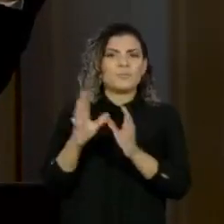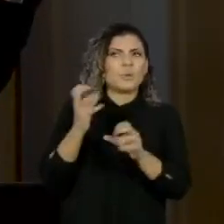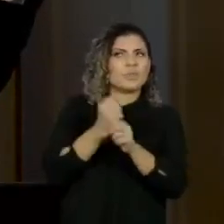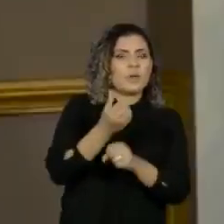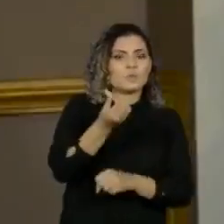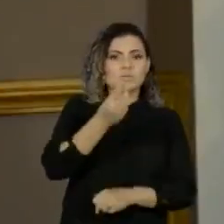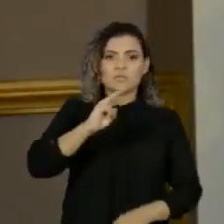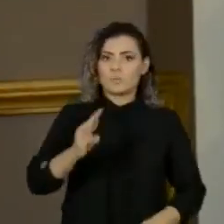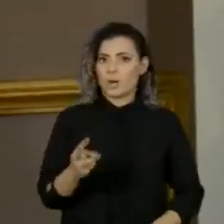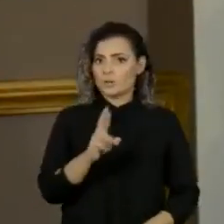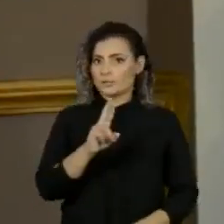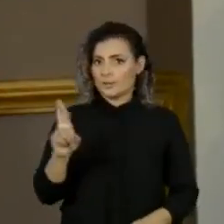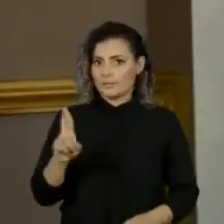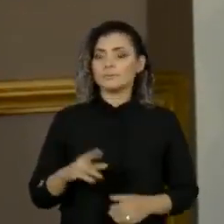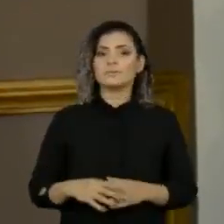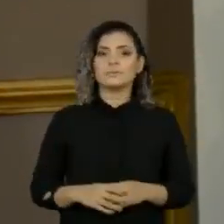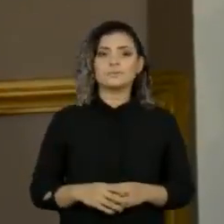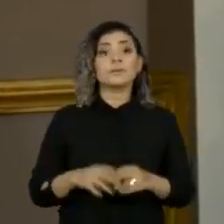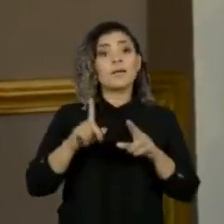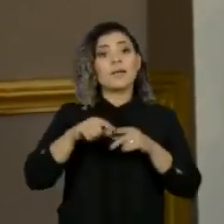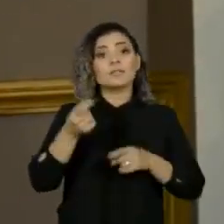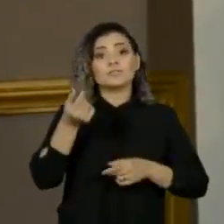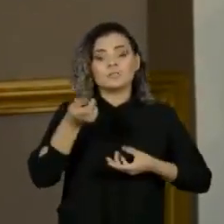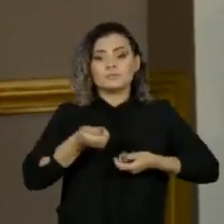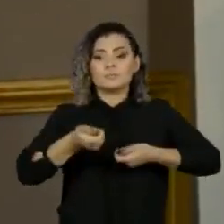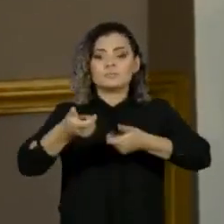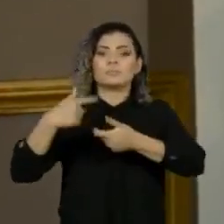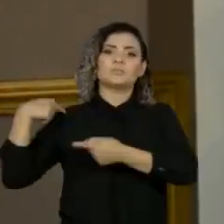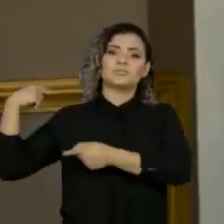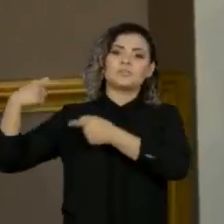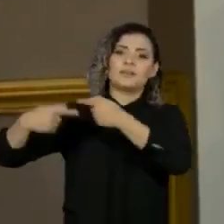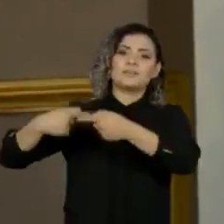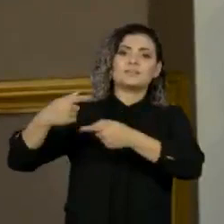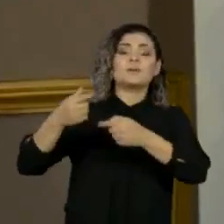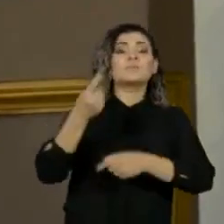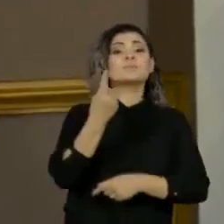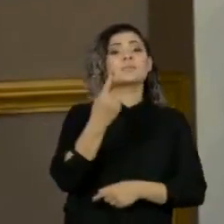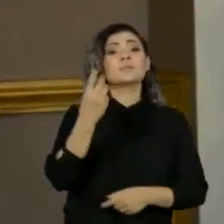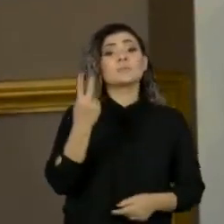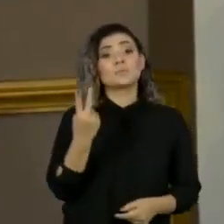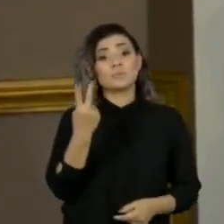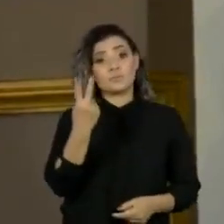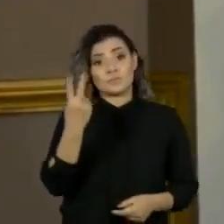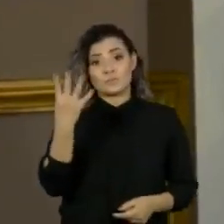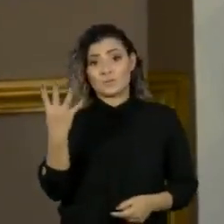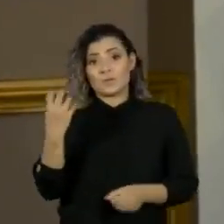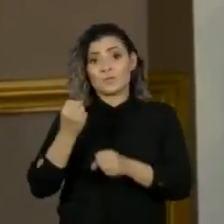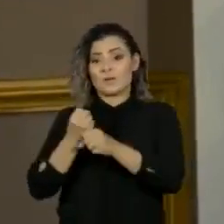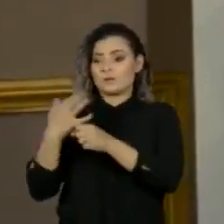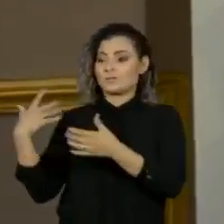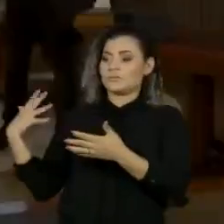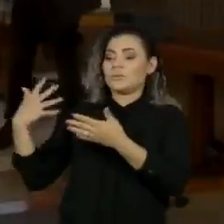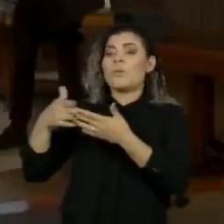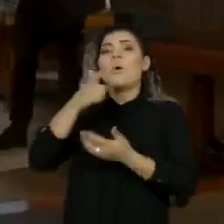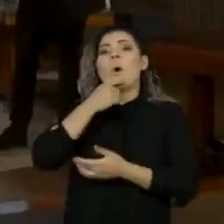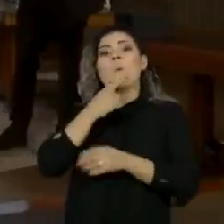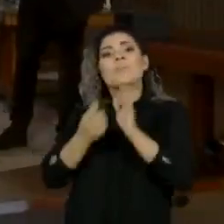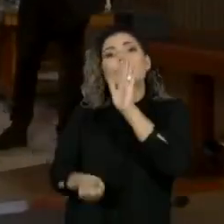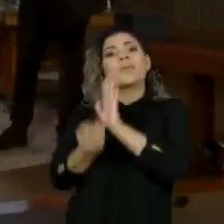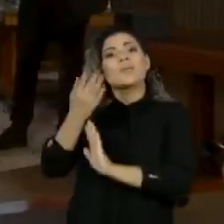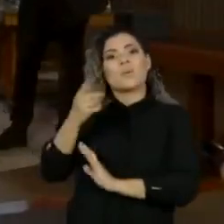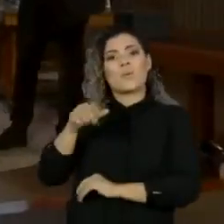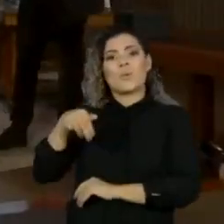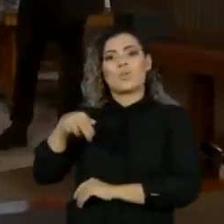6 milhões de reais, que são cortesia de um legado deixado há 124 anos pelo criador da